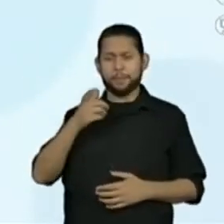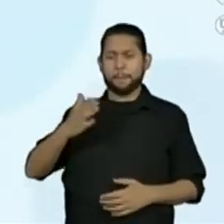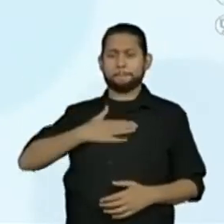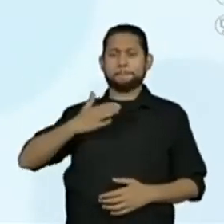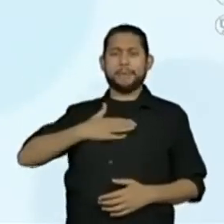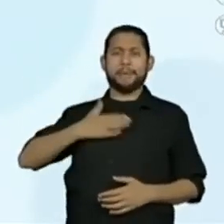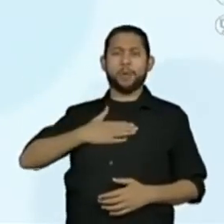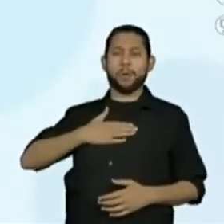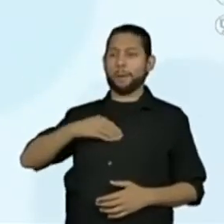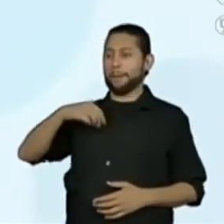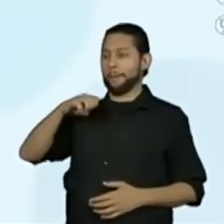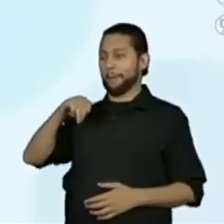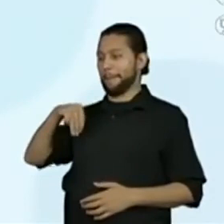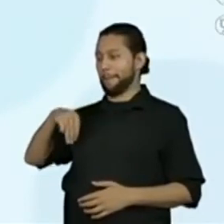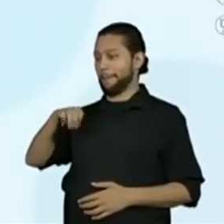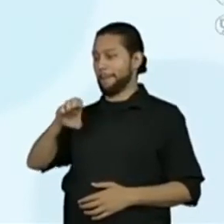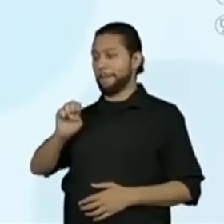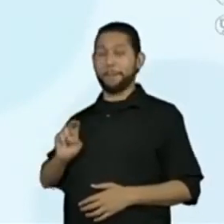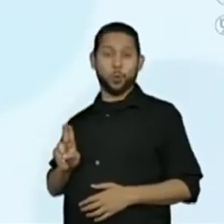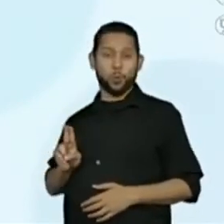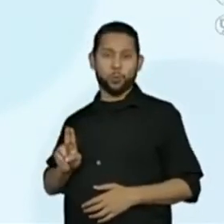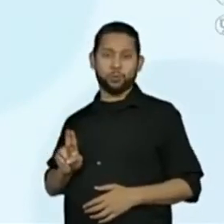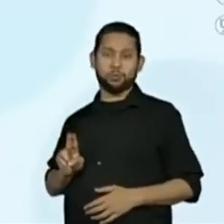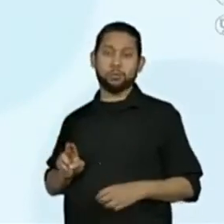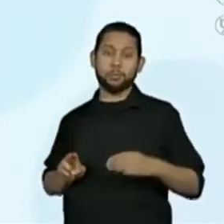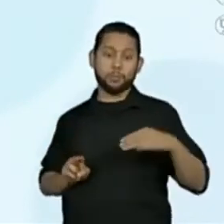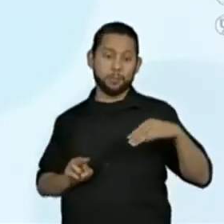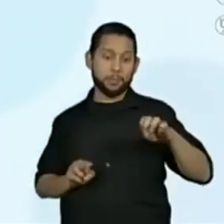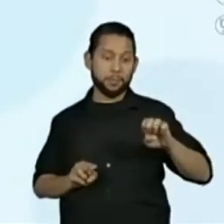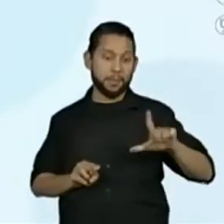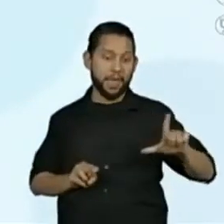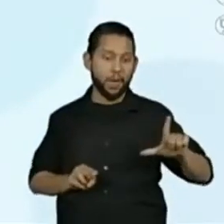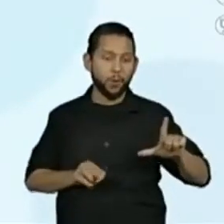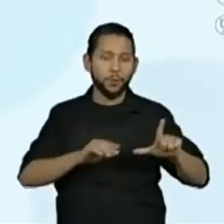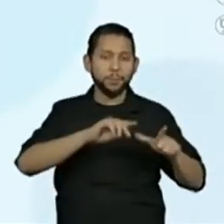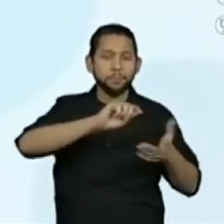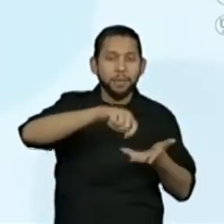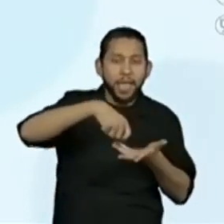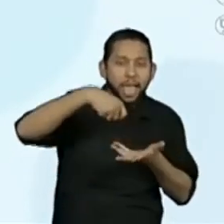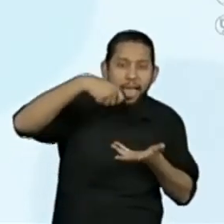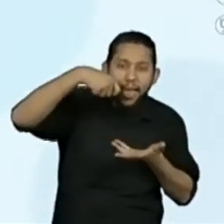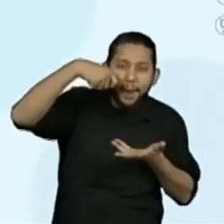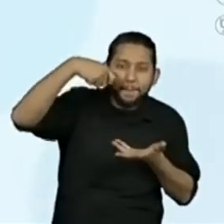meu, estou falando do mel. Então, com L.